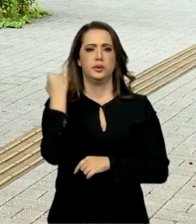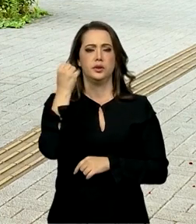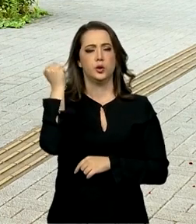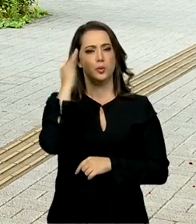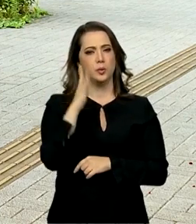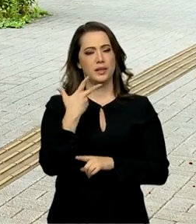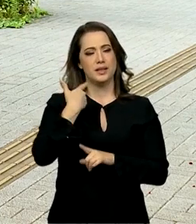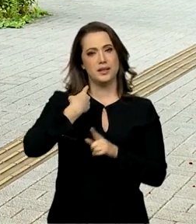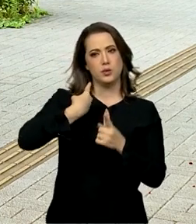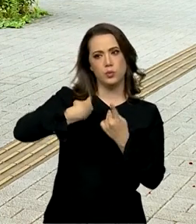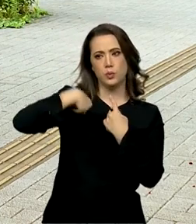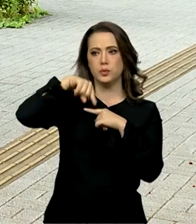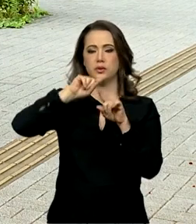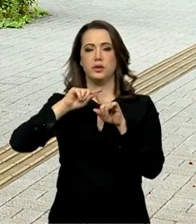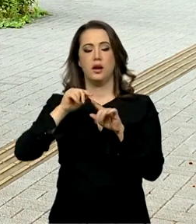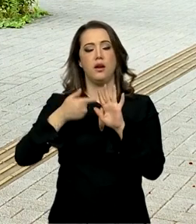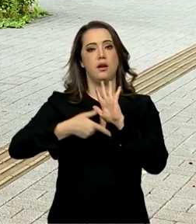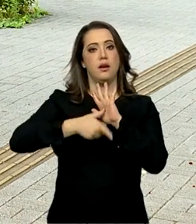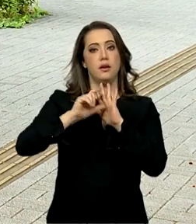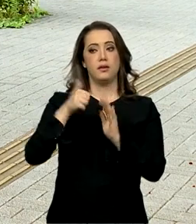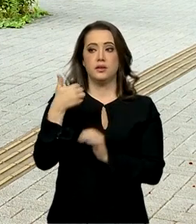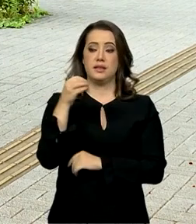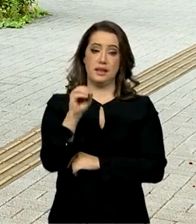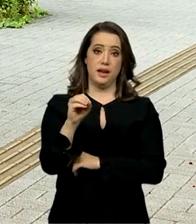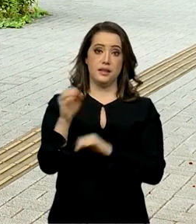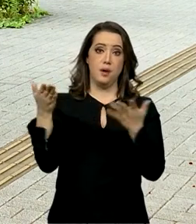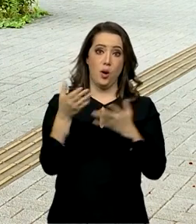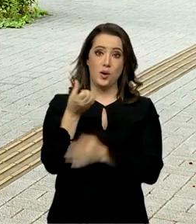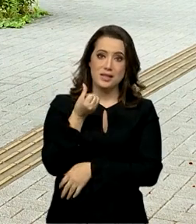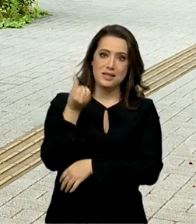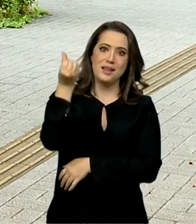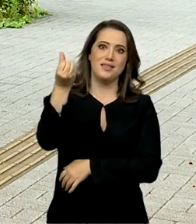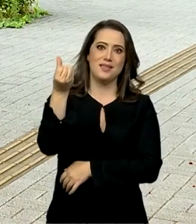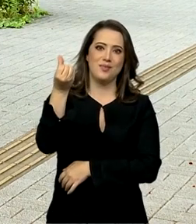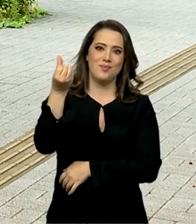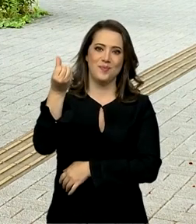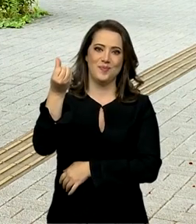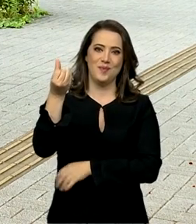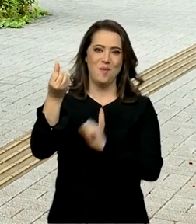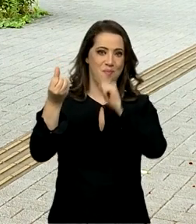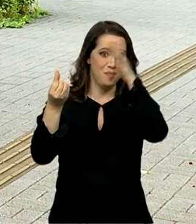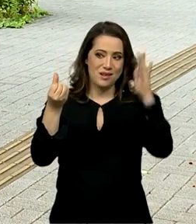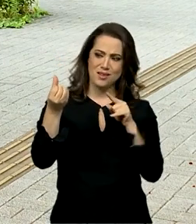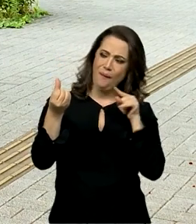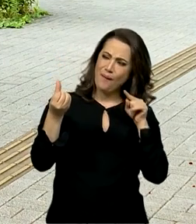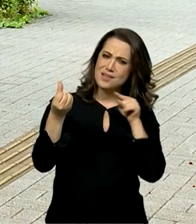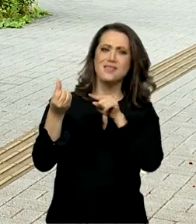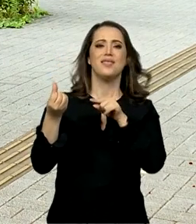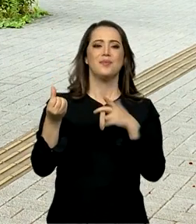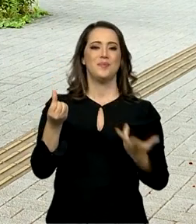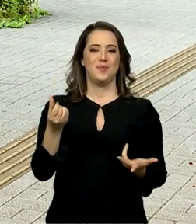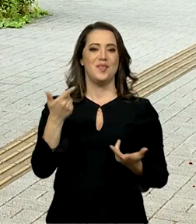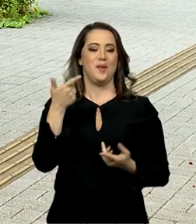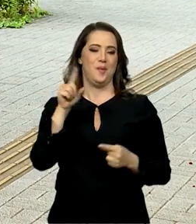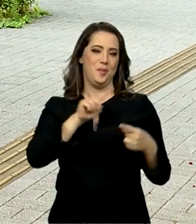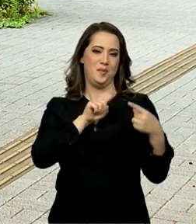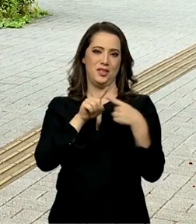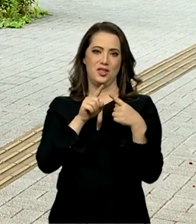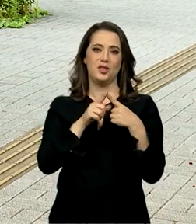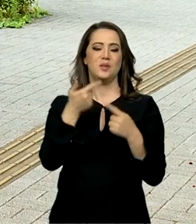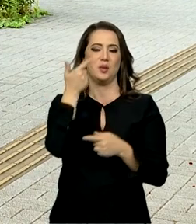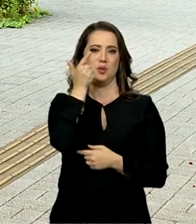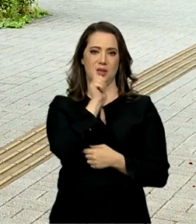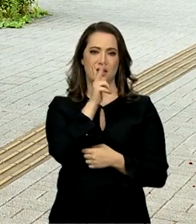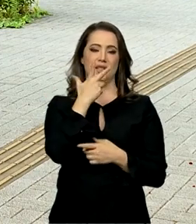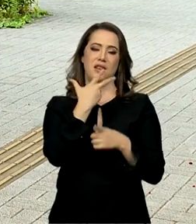saltar da décima para a sexta posição. O Brasil tem essa meta de conseguir superar a campanha de Londres,